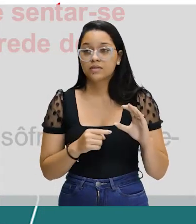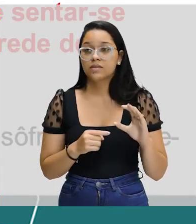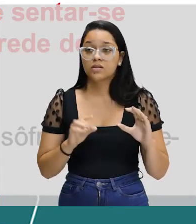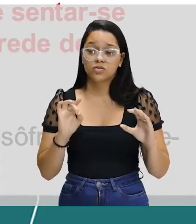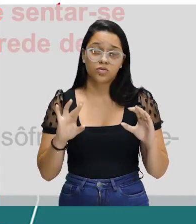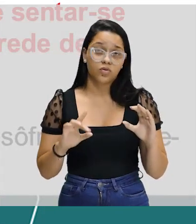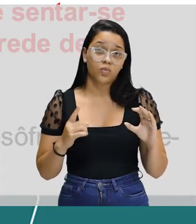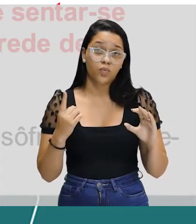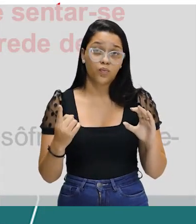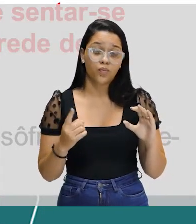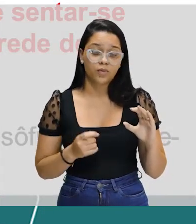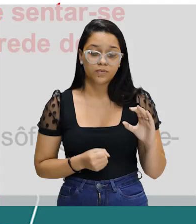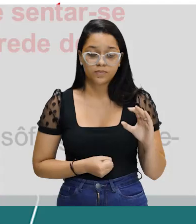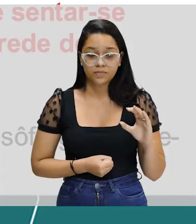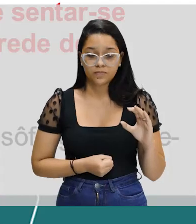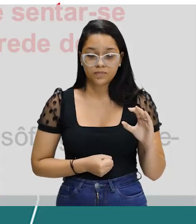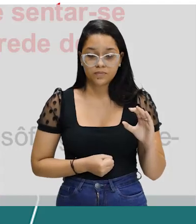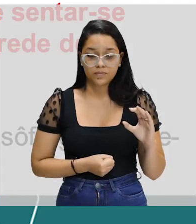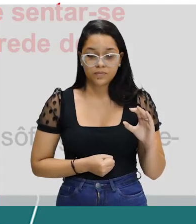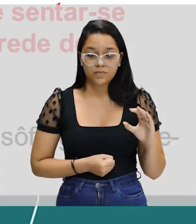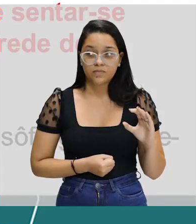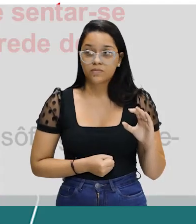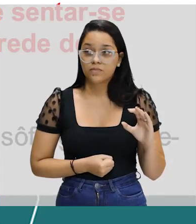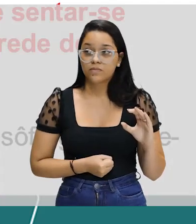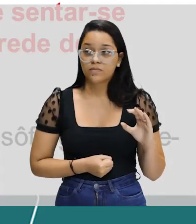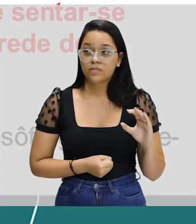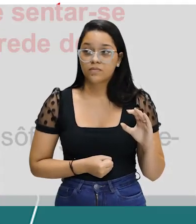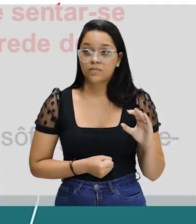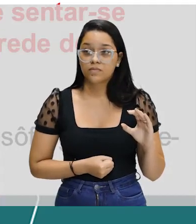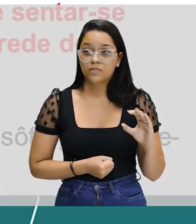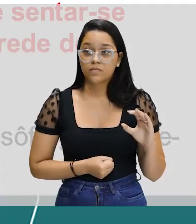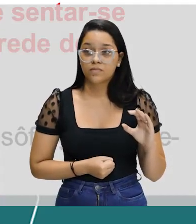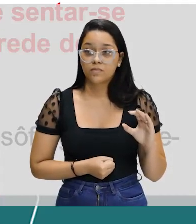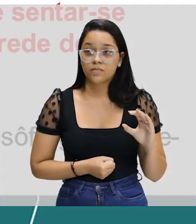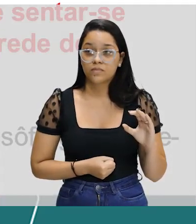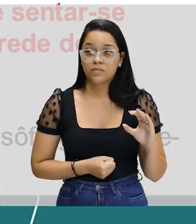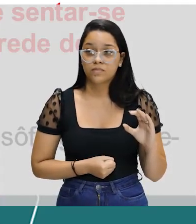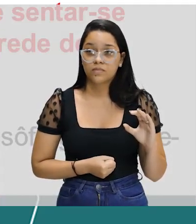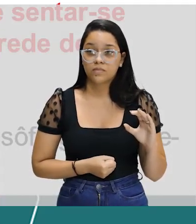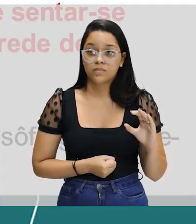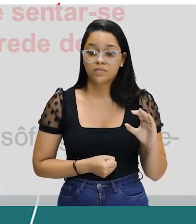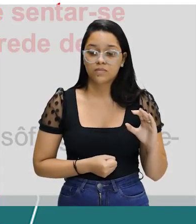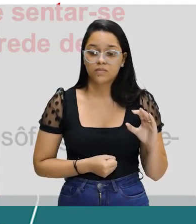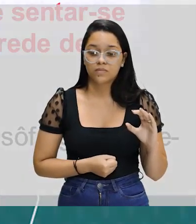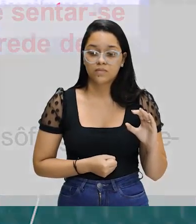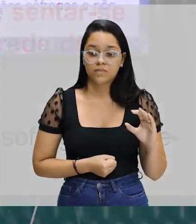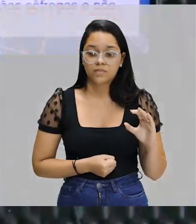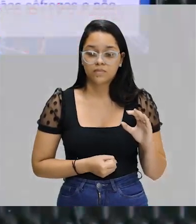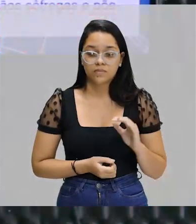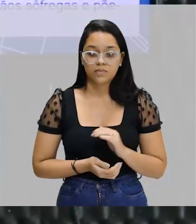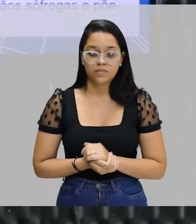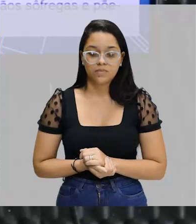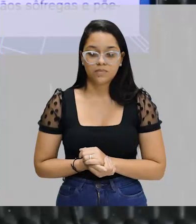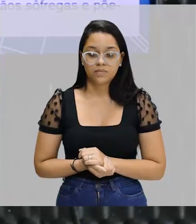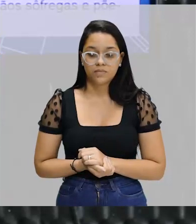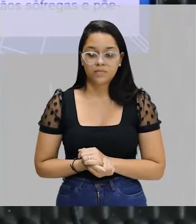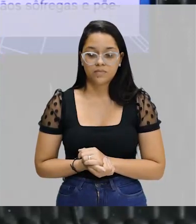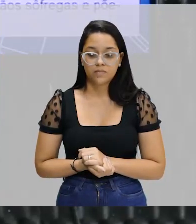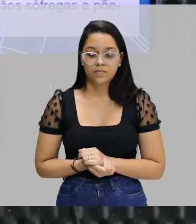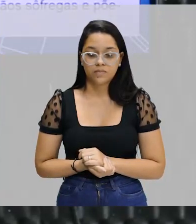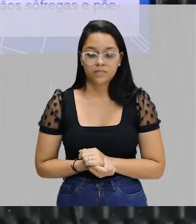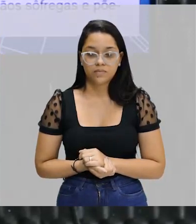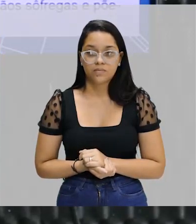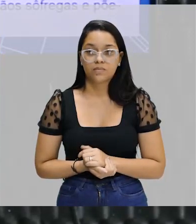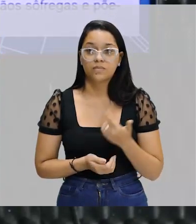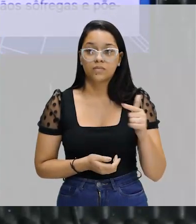ó. Eu só tenho uma oração, ó. O verbo aqui é sentar-se, Acaba de sentar-se numa das últimas mesas de mármore ao